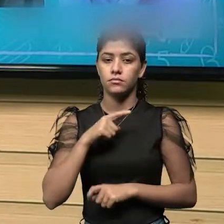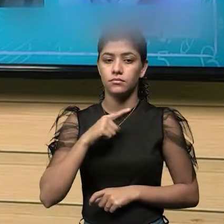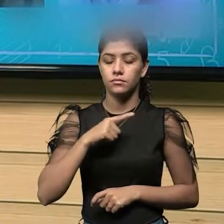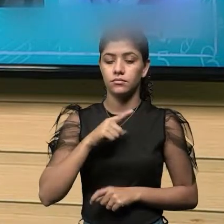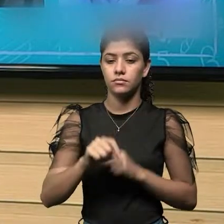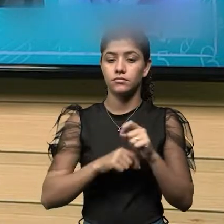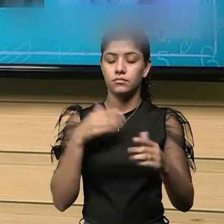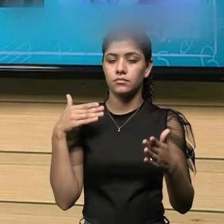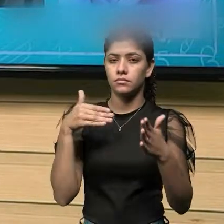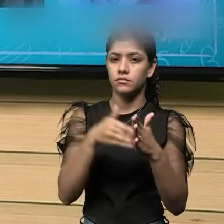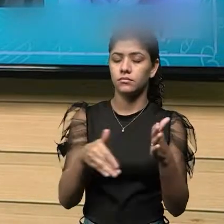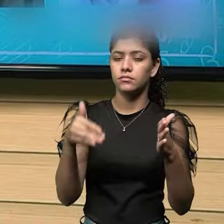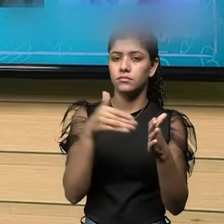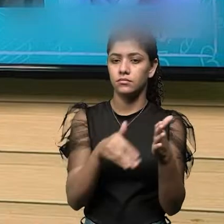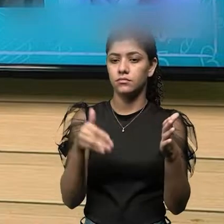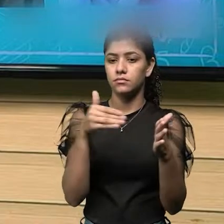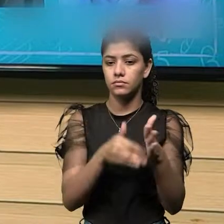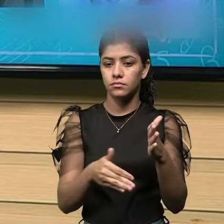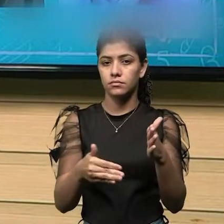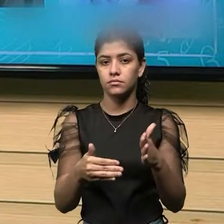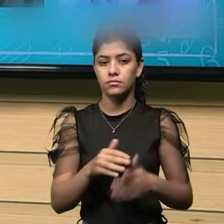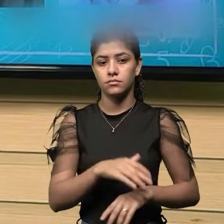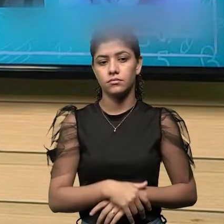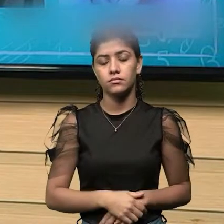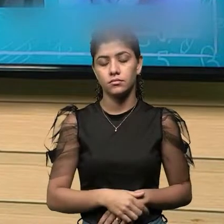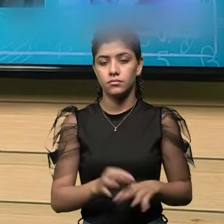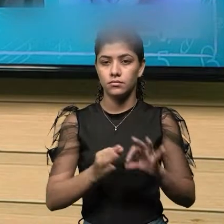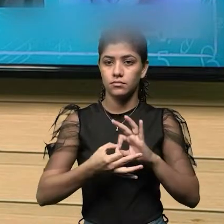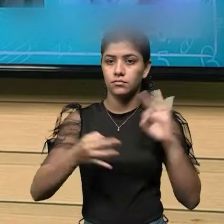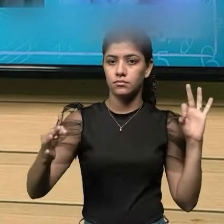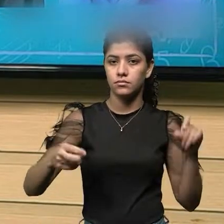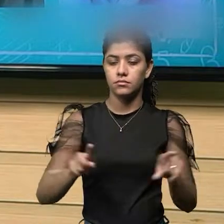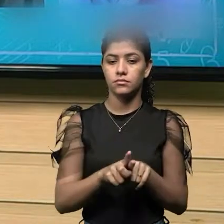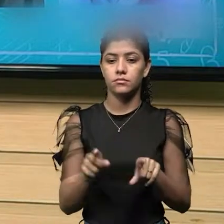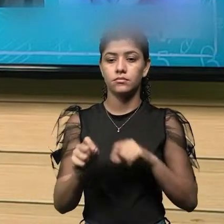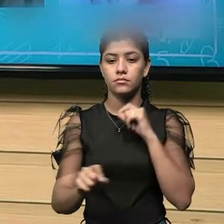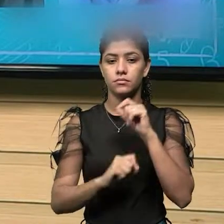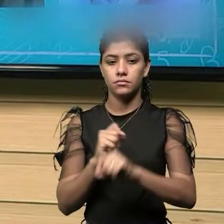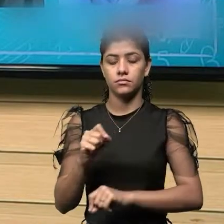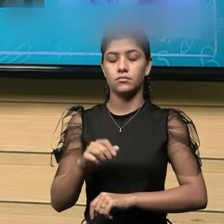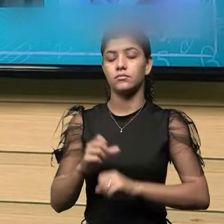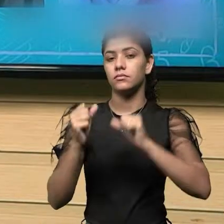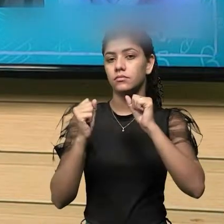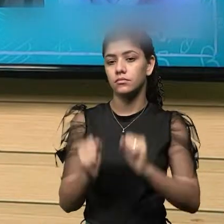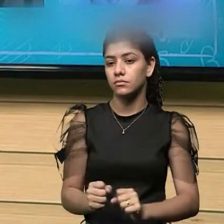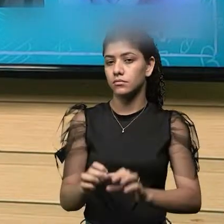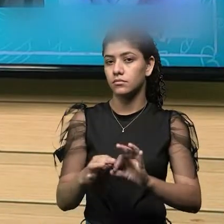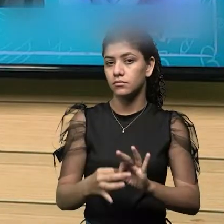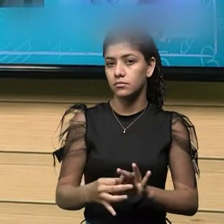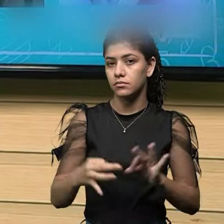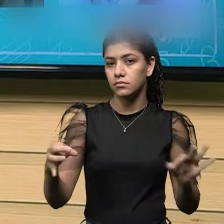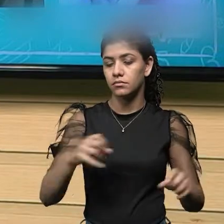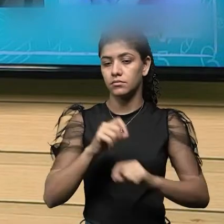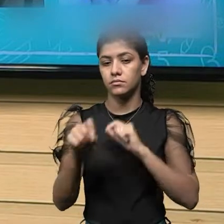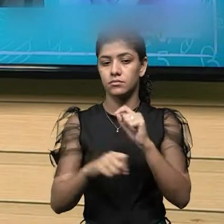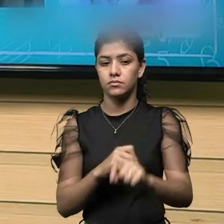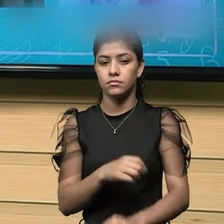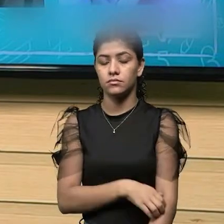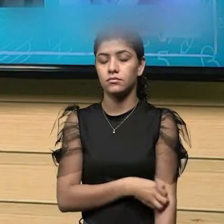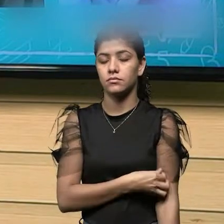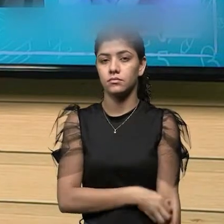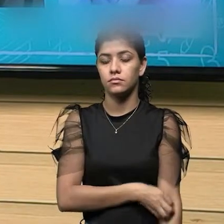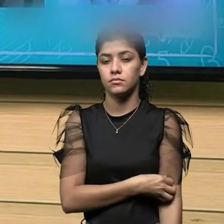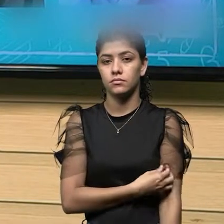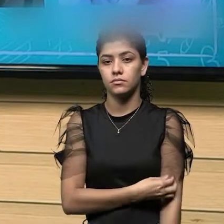limitados com relação a medir comprimentos, um paquímetro ele pode medir comprimentos de